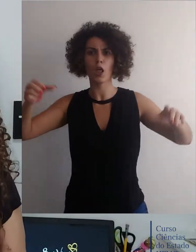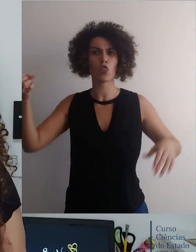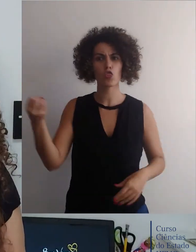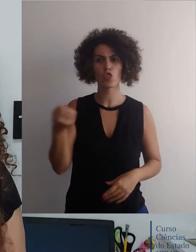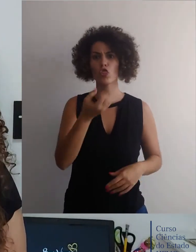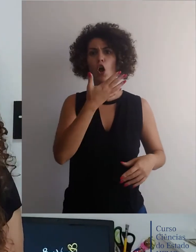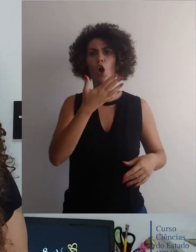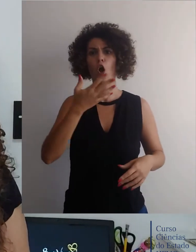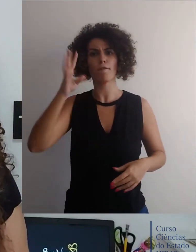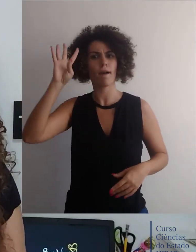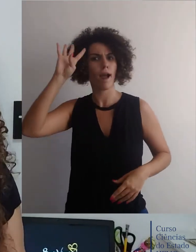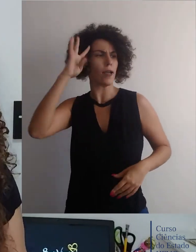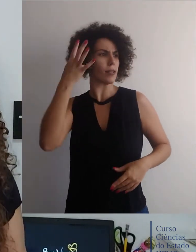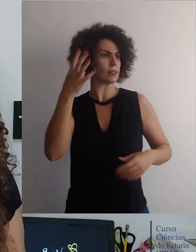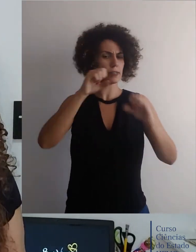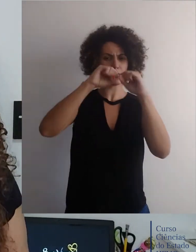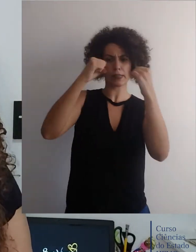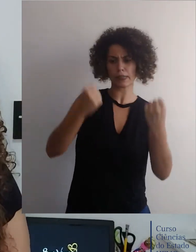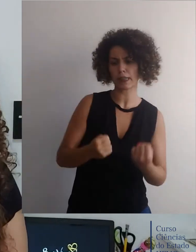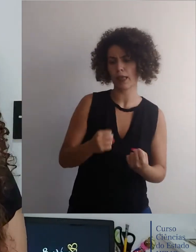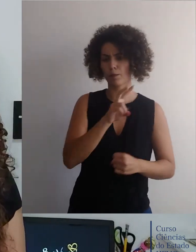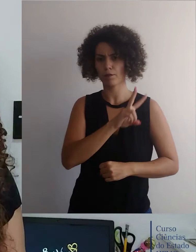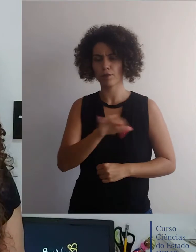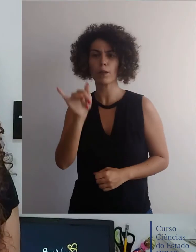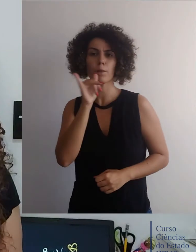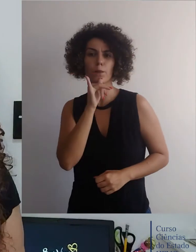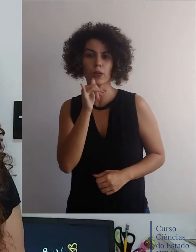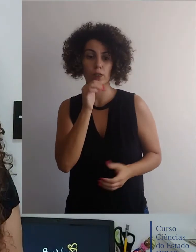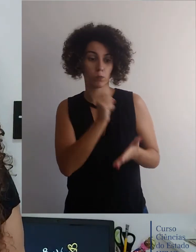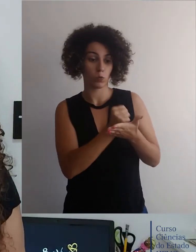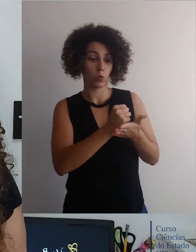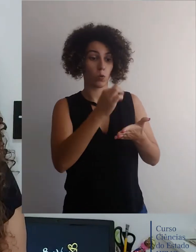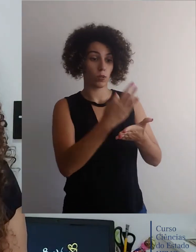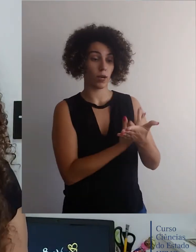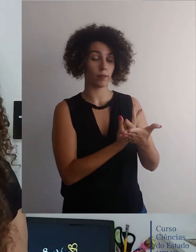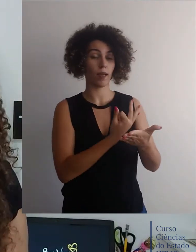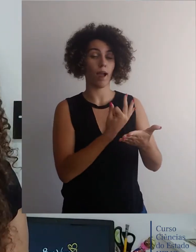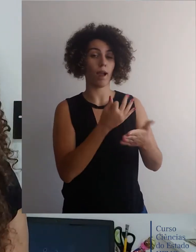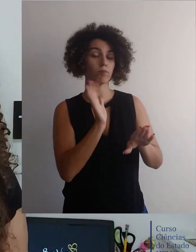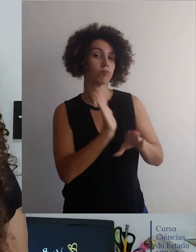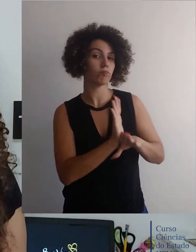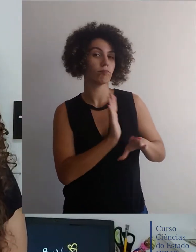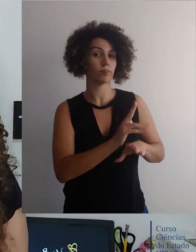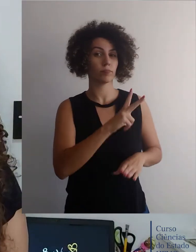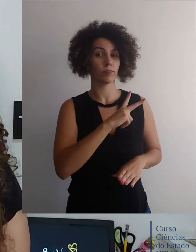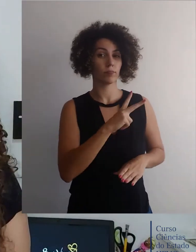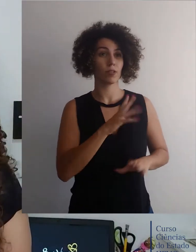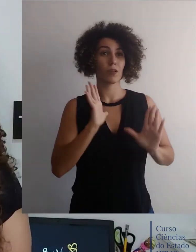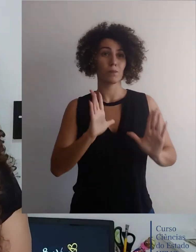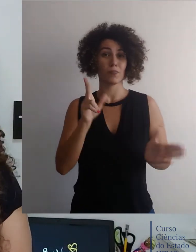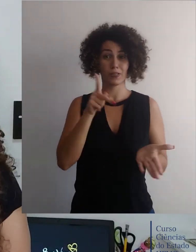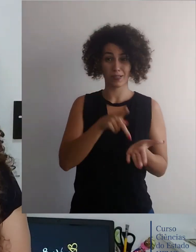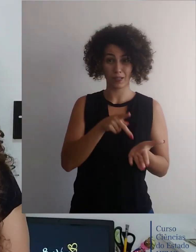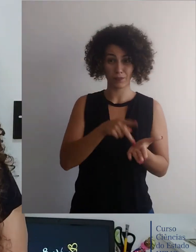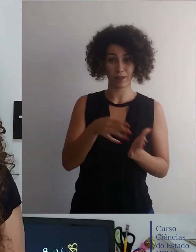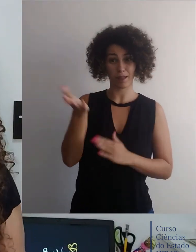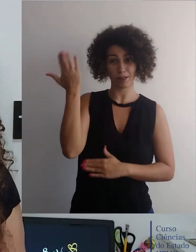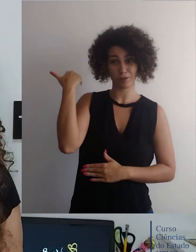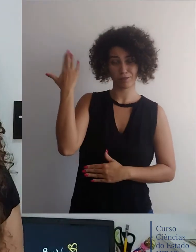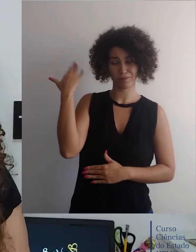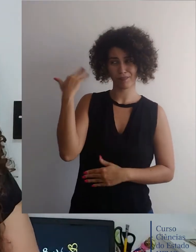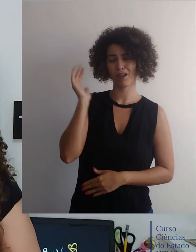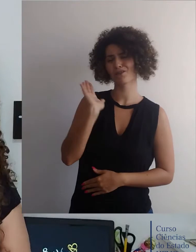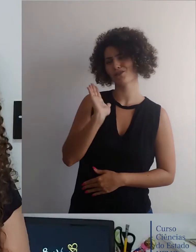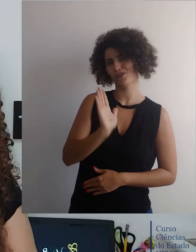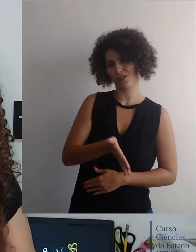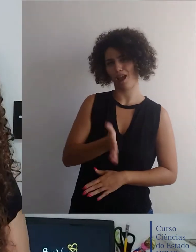são alardeadas como grandes novidades e resoluções para o sistema, como por exemplo, contratar serviços privados, e são